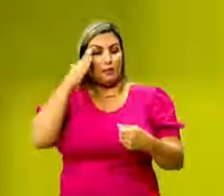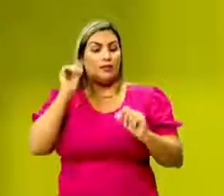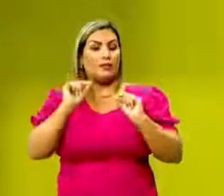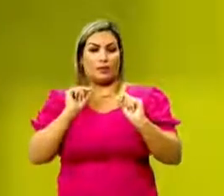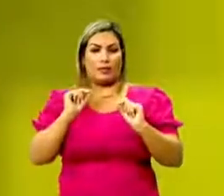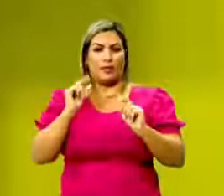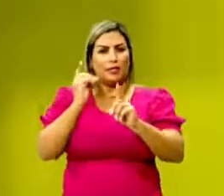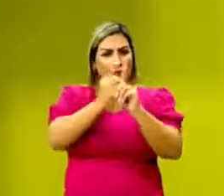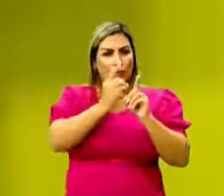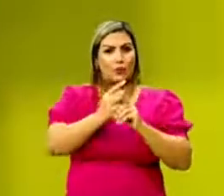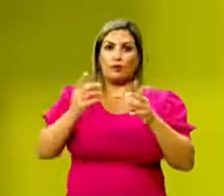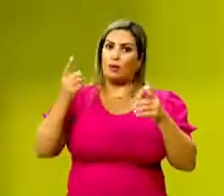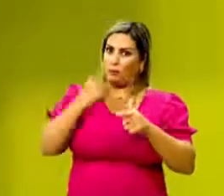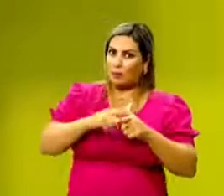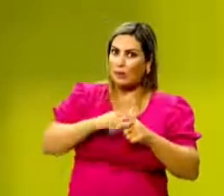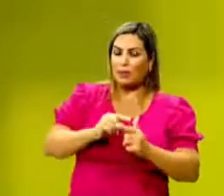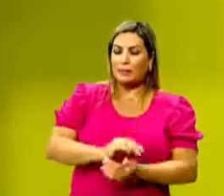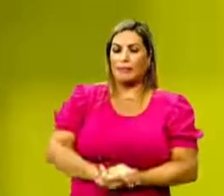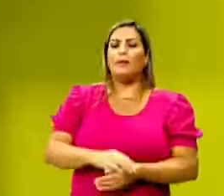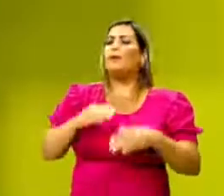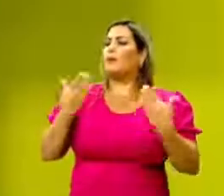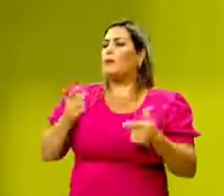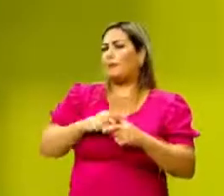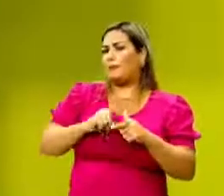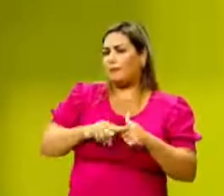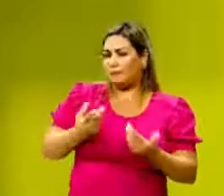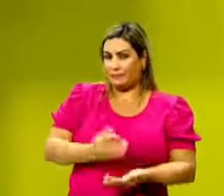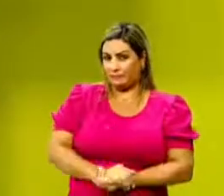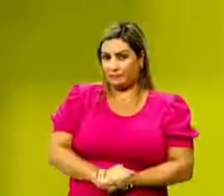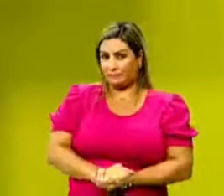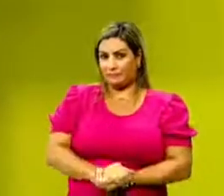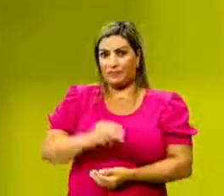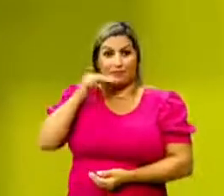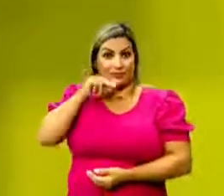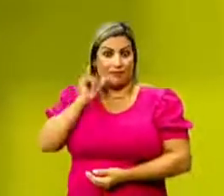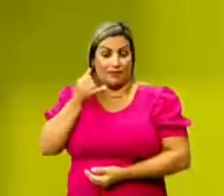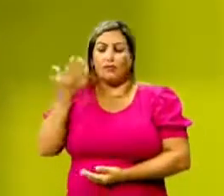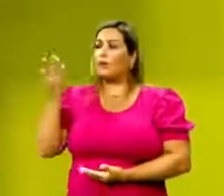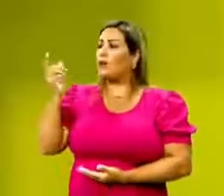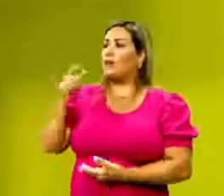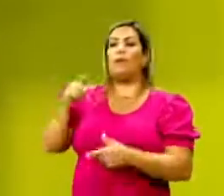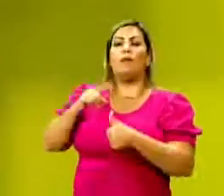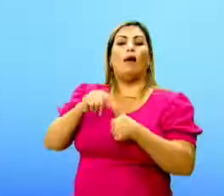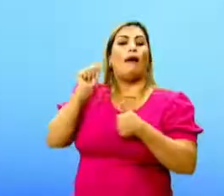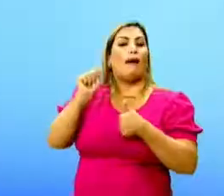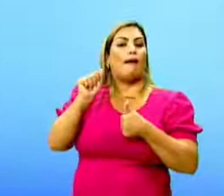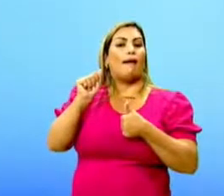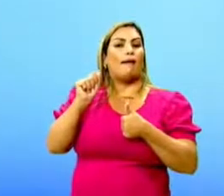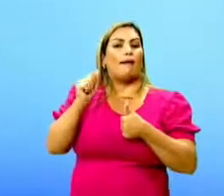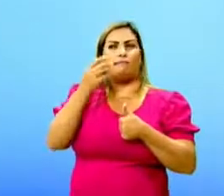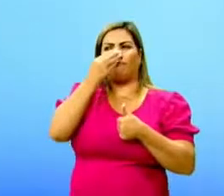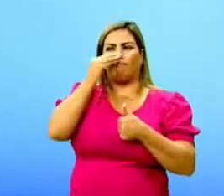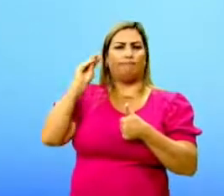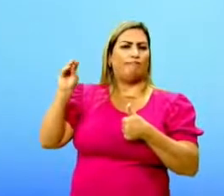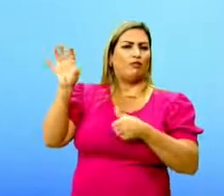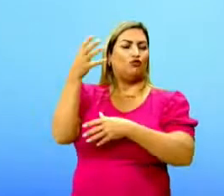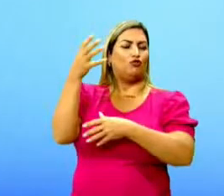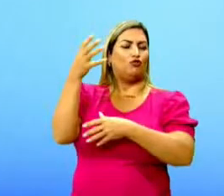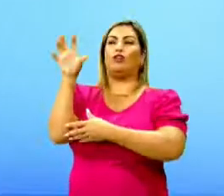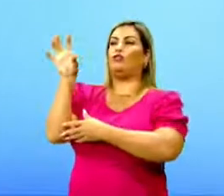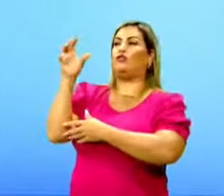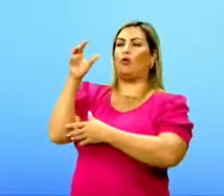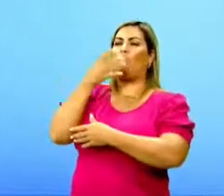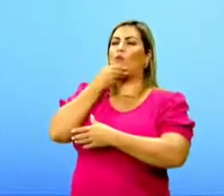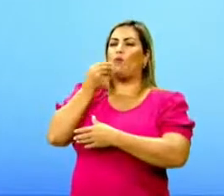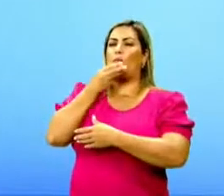então, identificar o conflito. Qual é o conflito dessa narrativa? Opção A, a antipatia do girassol